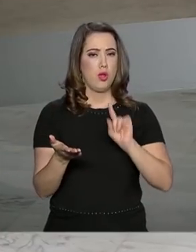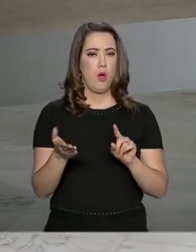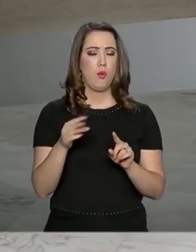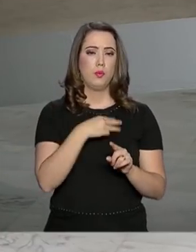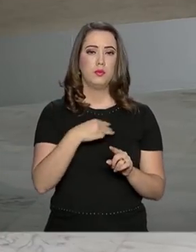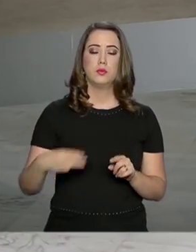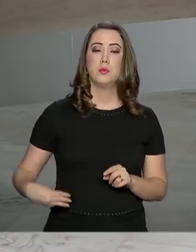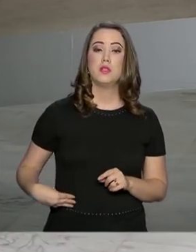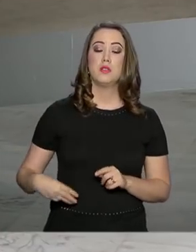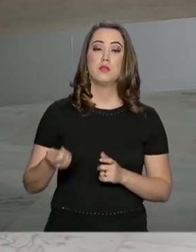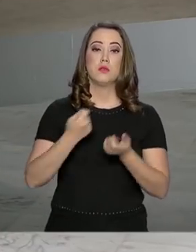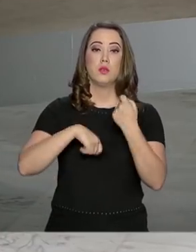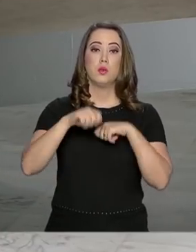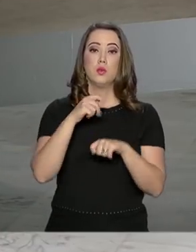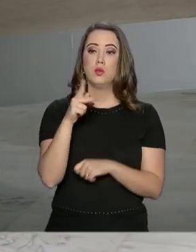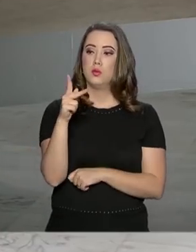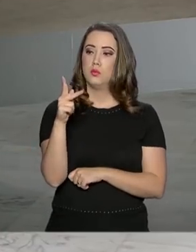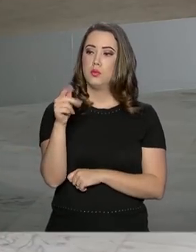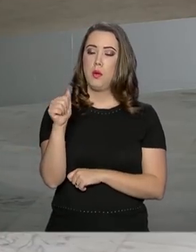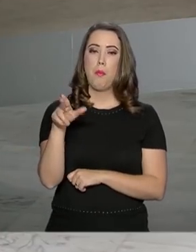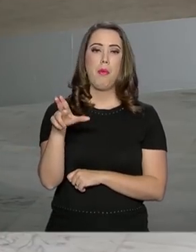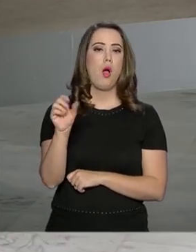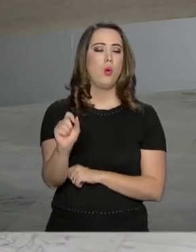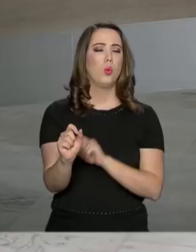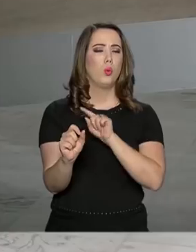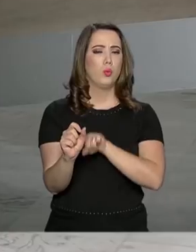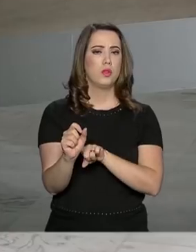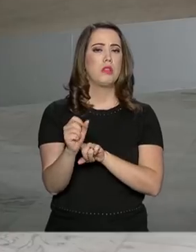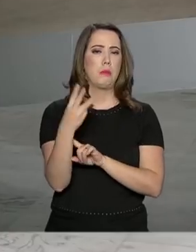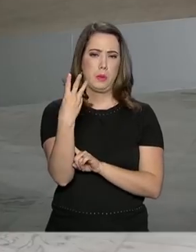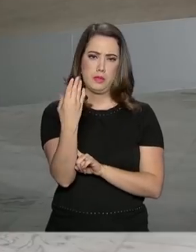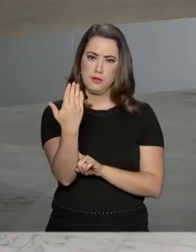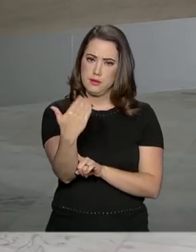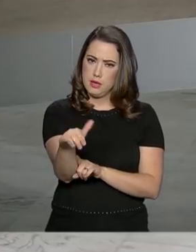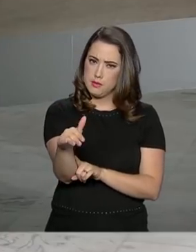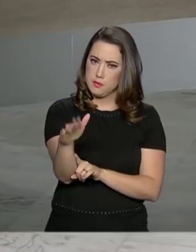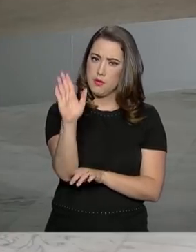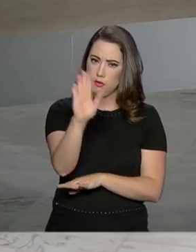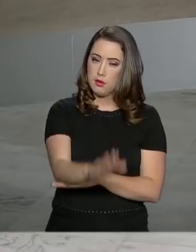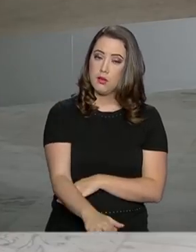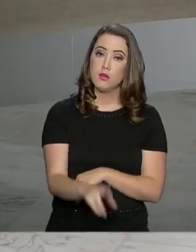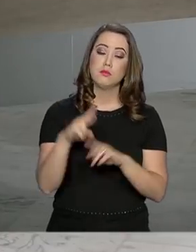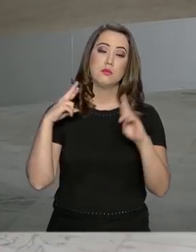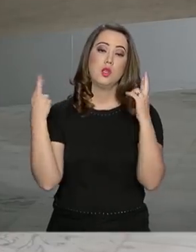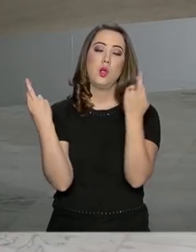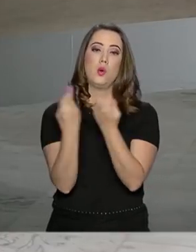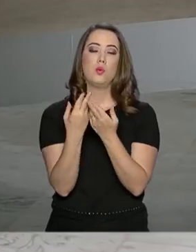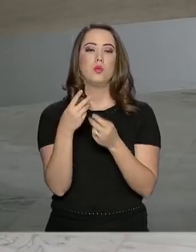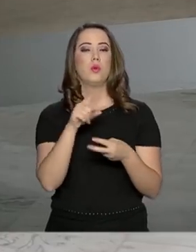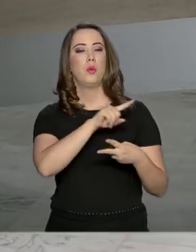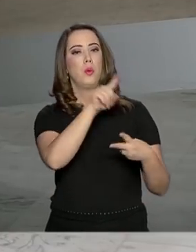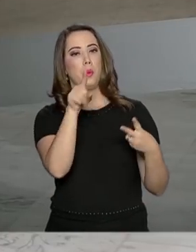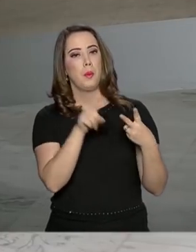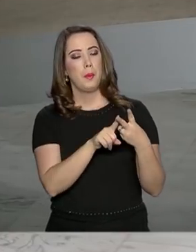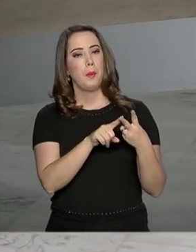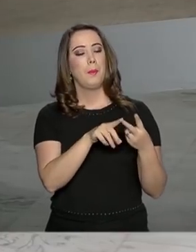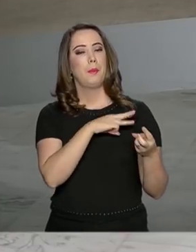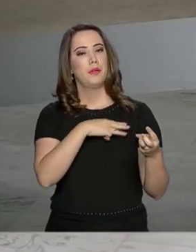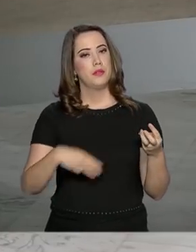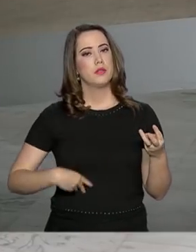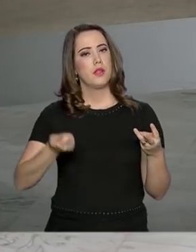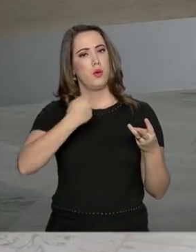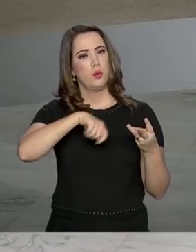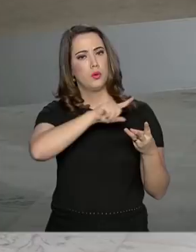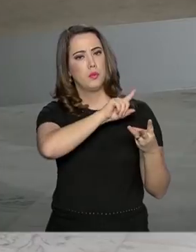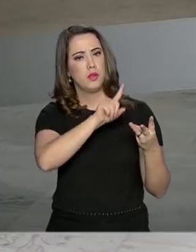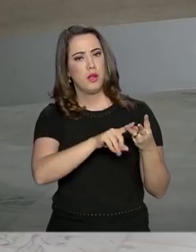Economia, Paulo Guedes. Às três e meia da tarde, o presidente se reúne com o ministro Paulo Guedes, com o ministro da Casa Civil, Onyx Lorenzoni,